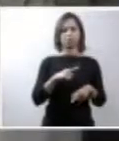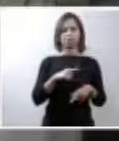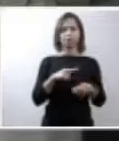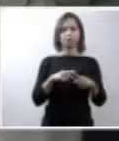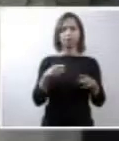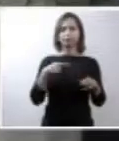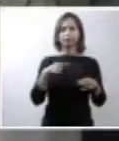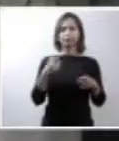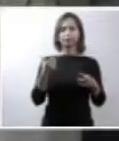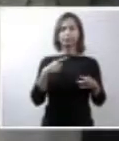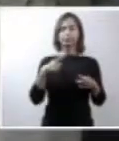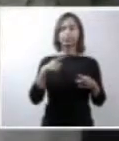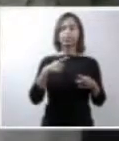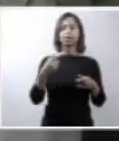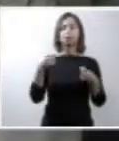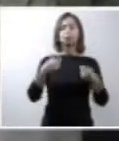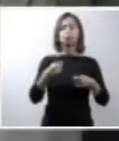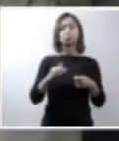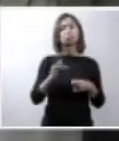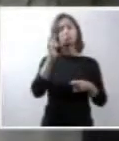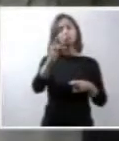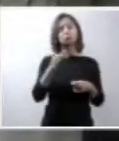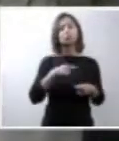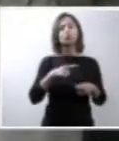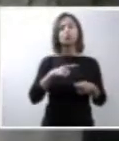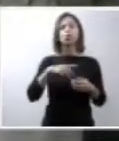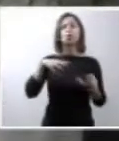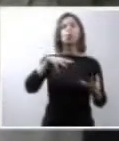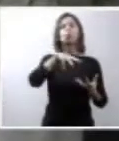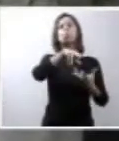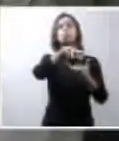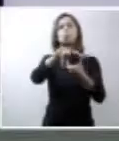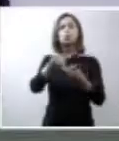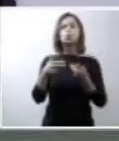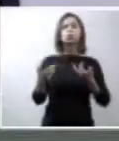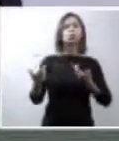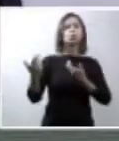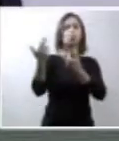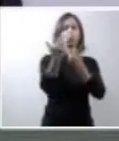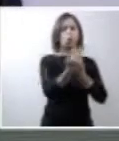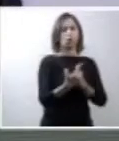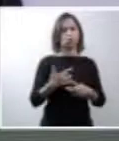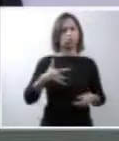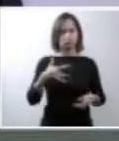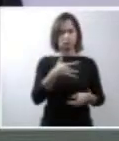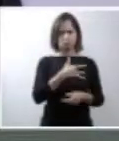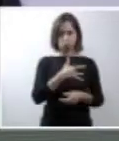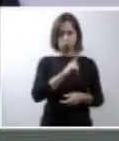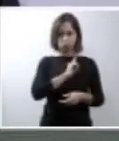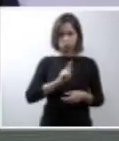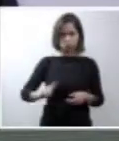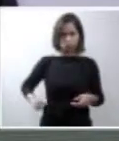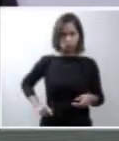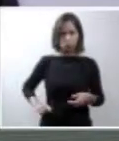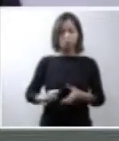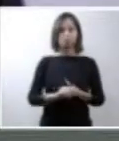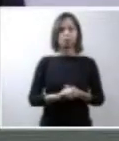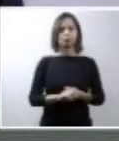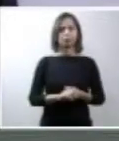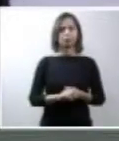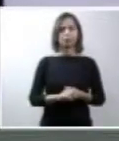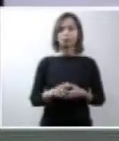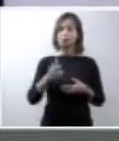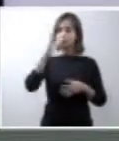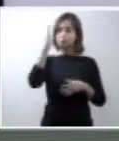universalização da saúde pública. E todos nós sabemos o que